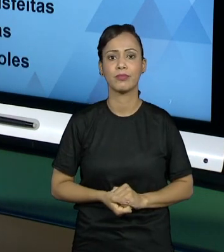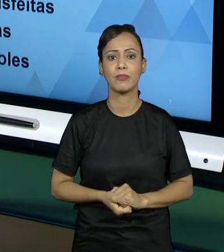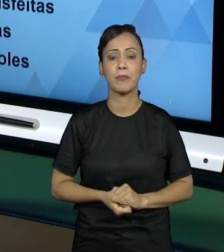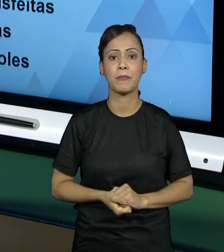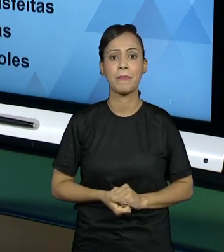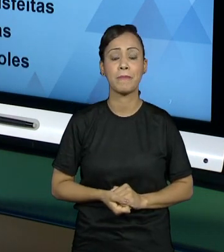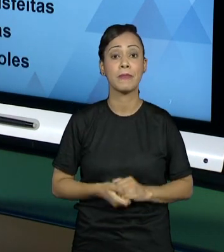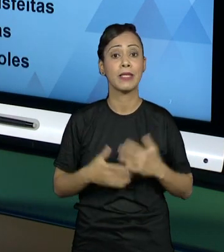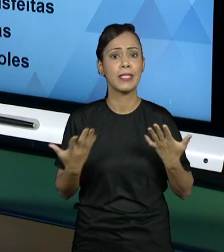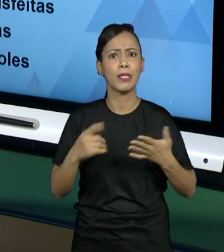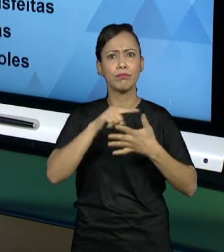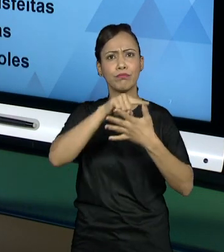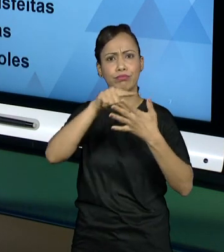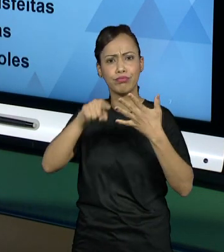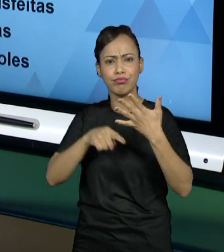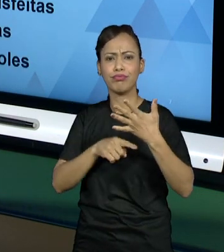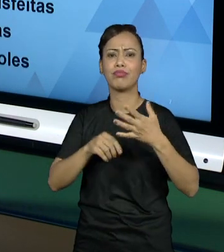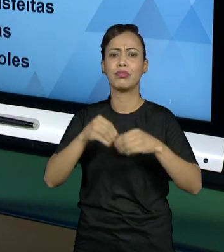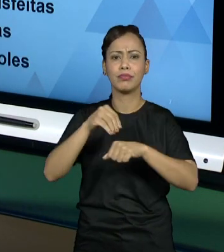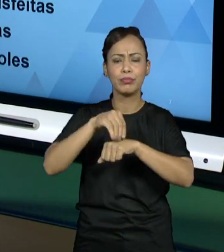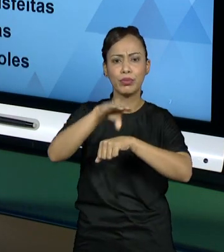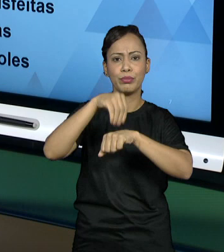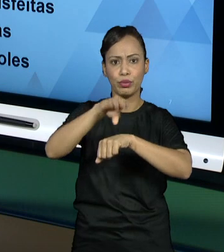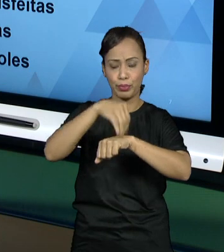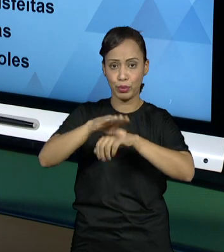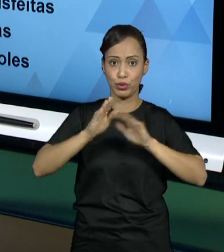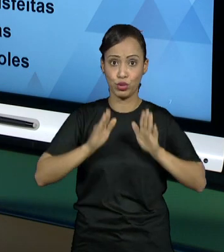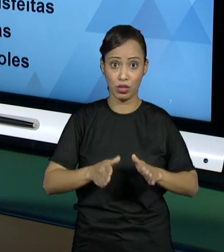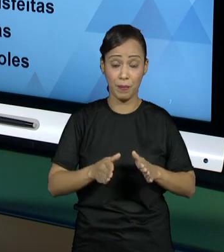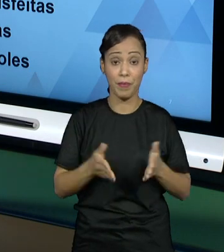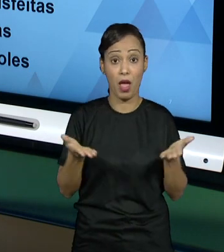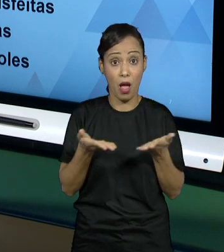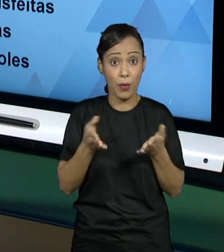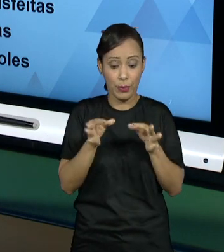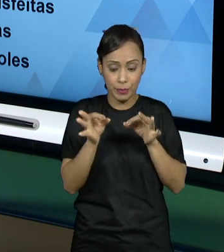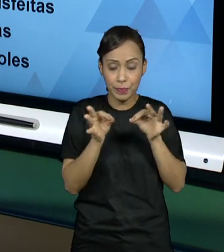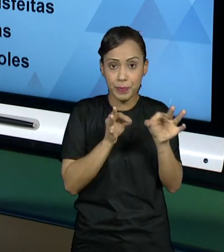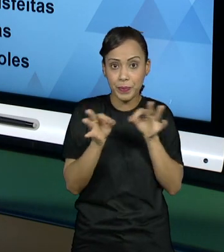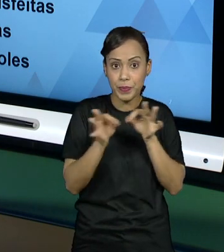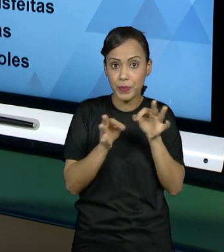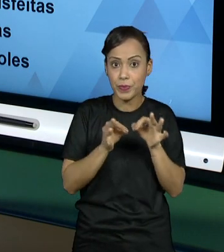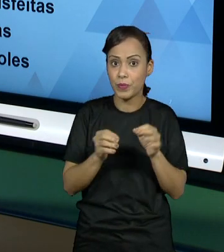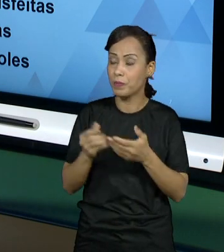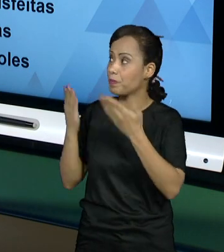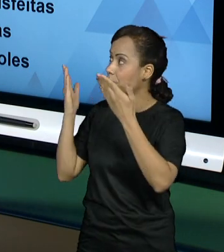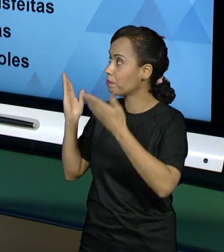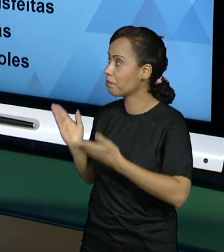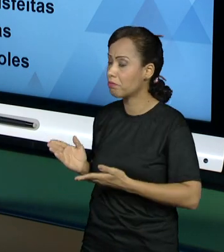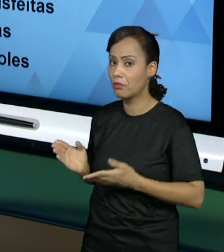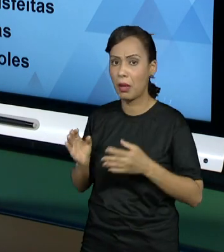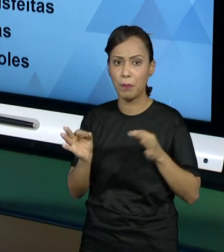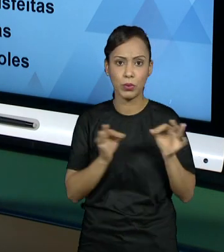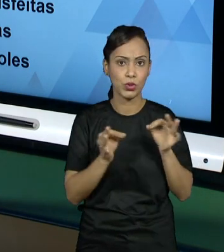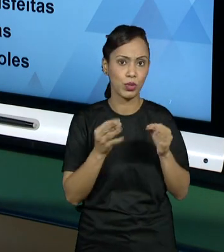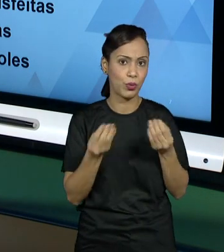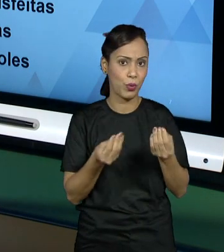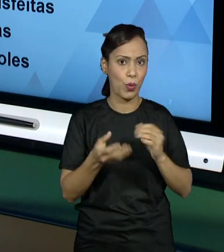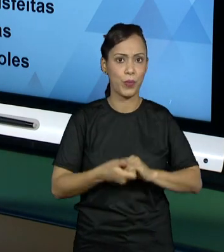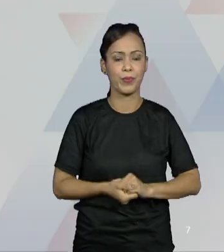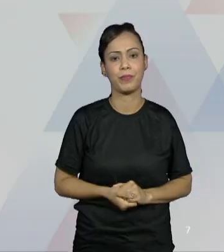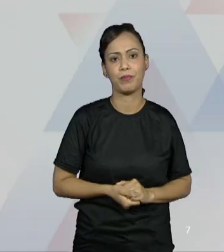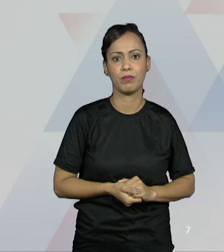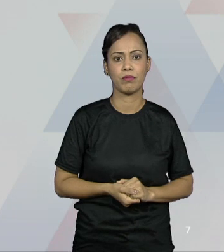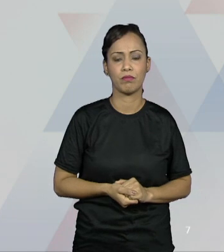Então, eu trouxe aqui alguns exemplos de projetos que vocês podem estar desenvolvendo. Então, é